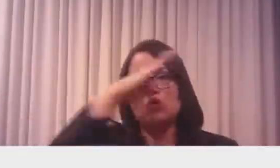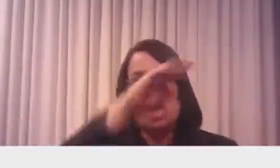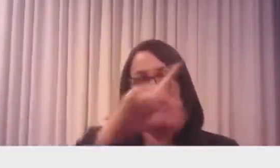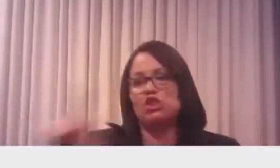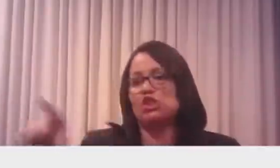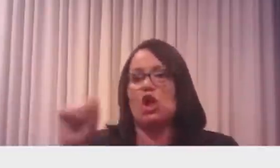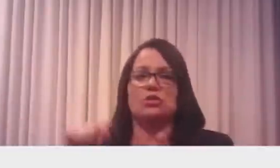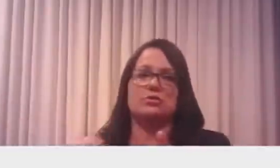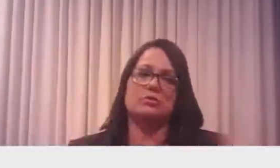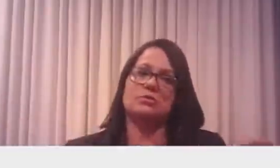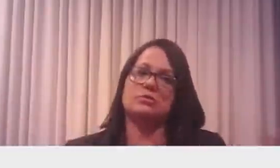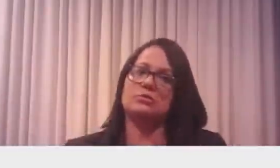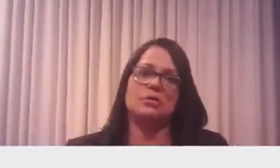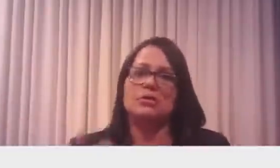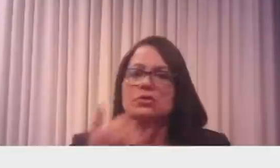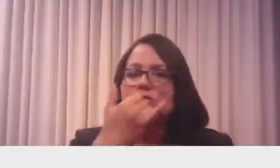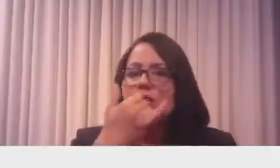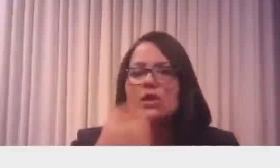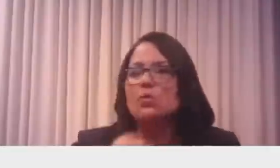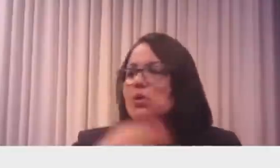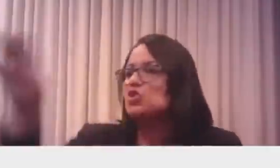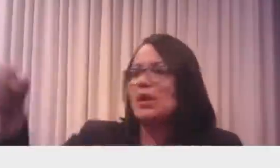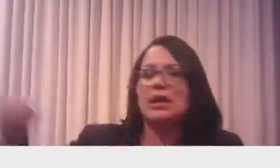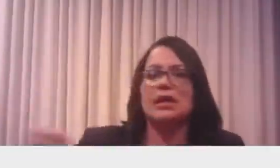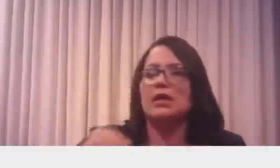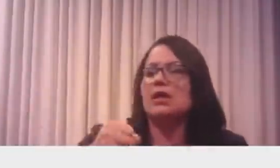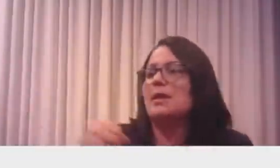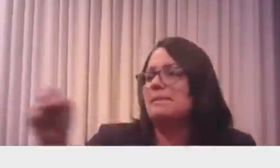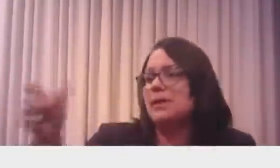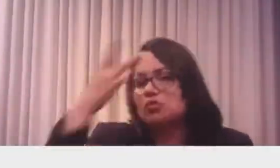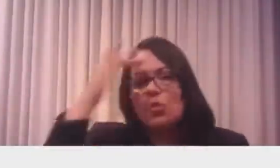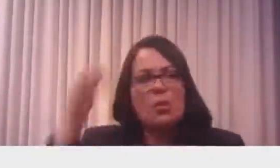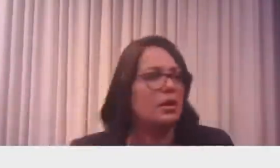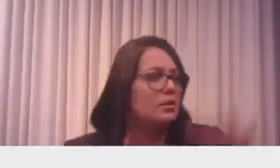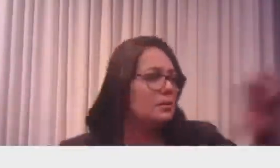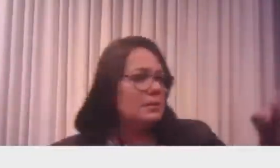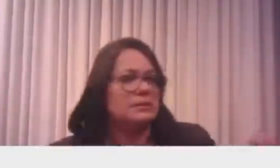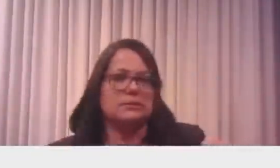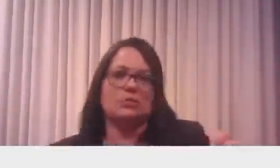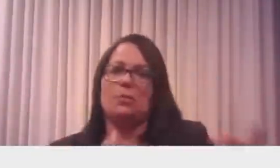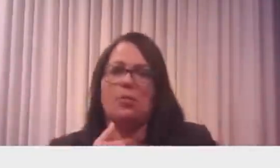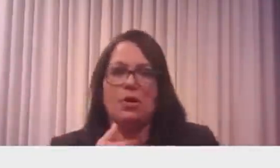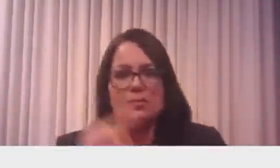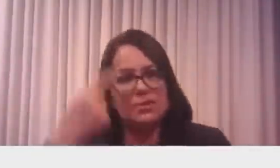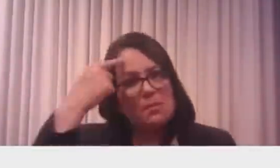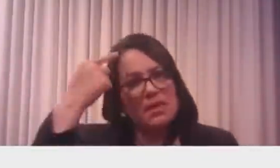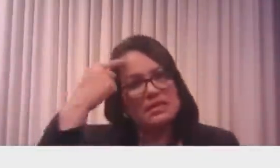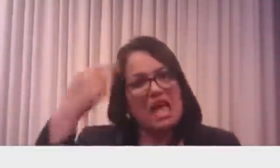não posso botar o João nem a Maria de reitor de universidade. Eu não posso botar. Então dá a entender que eu boto.